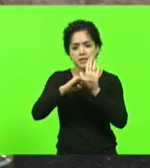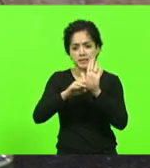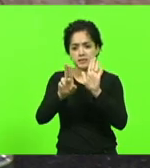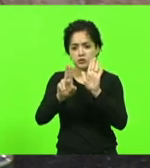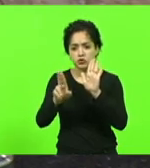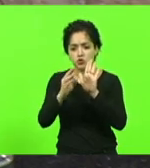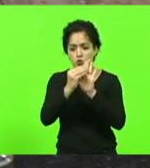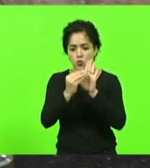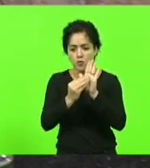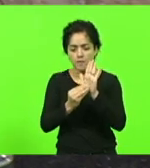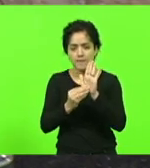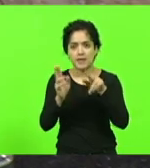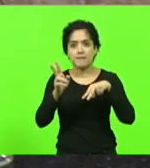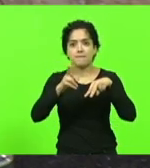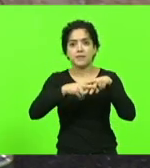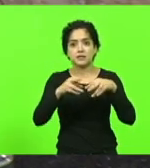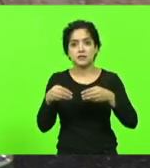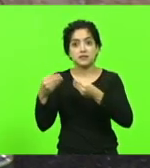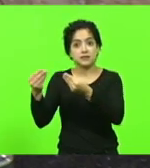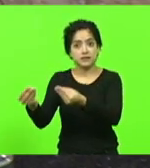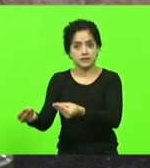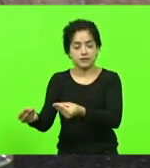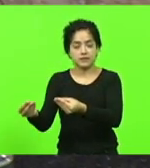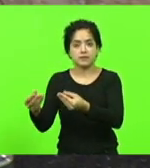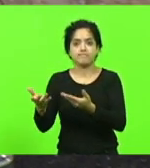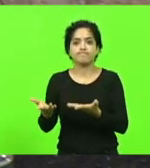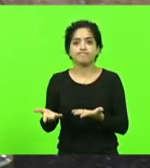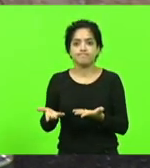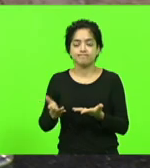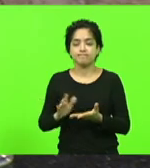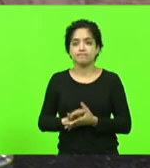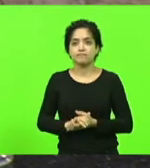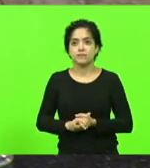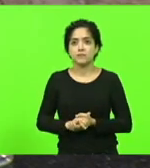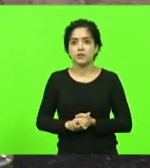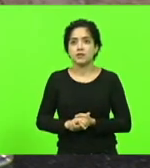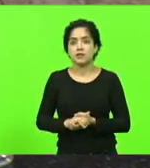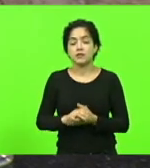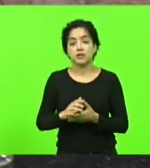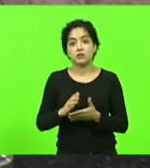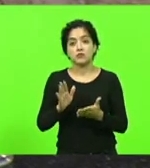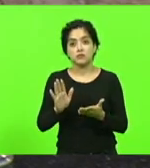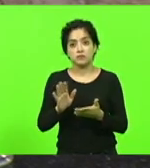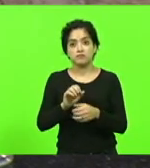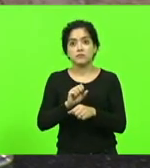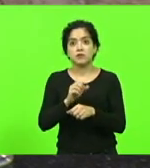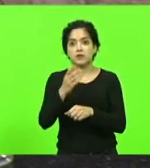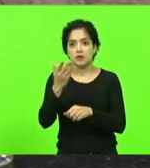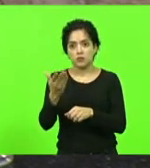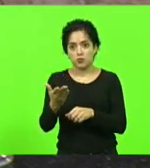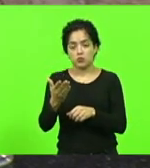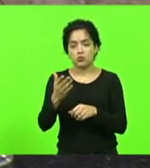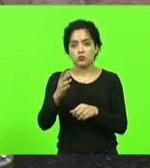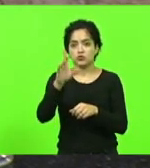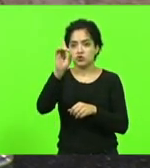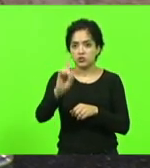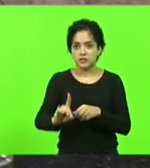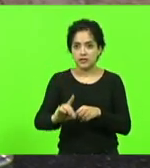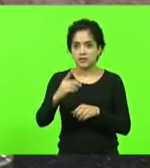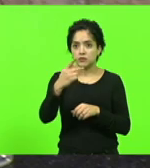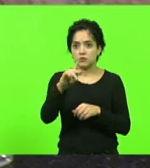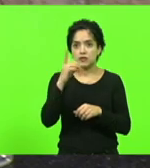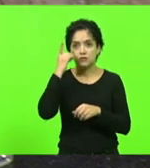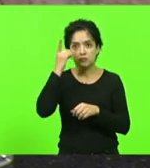serem presas e entregaria para ele ali então vamos resguardar o direito do deputado Floriano fazer seu